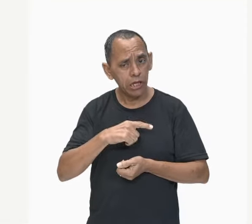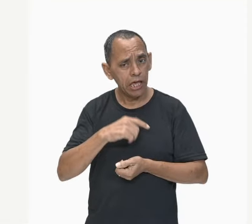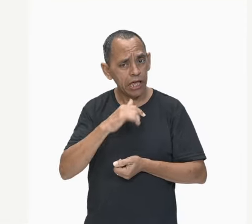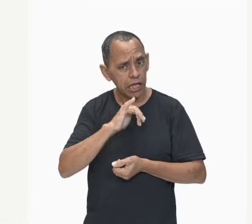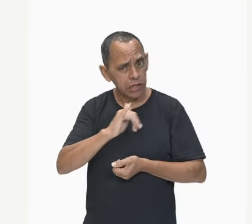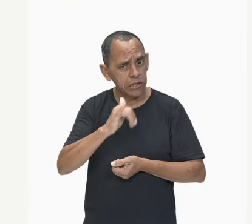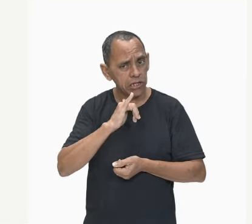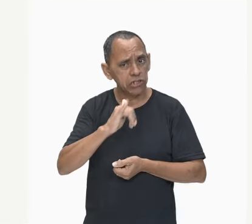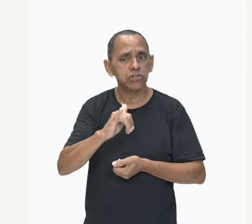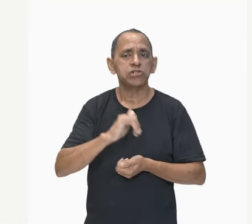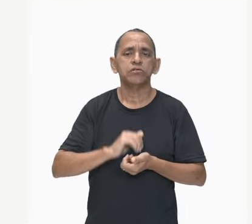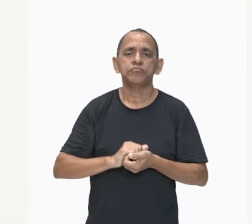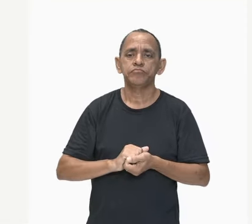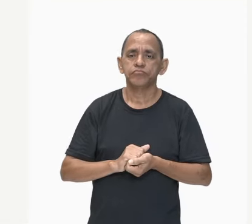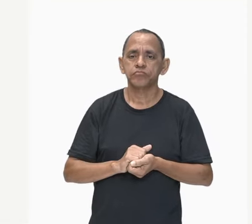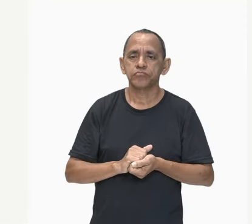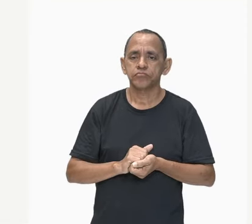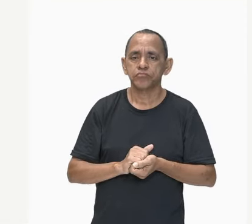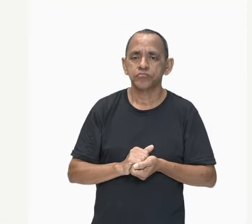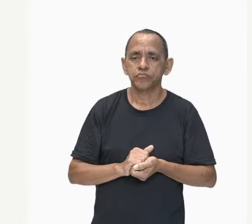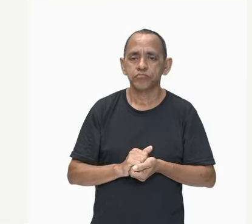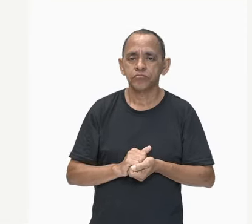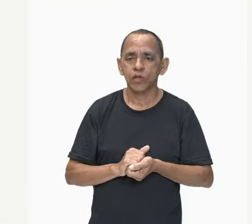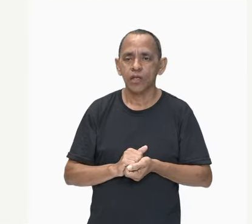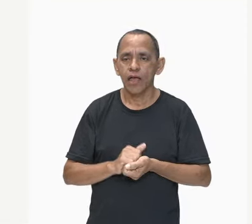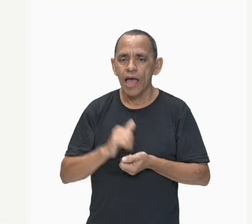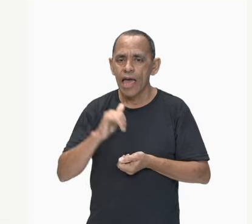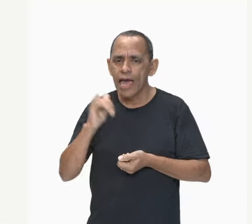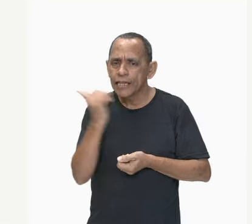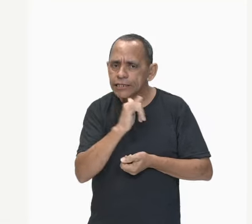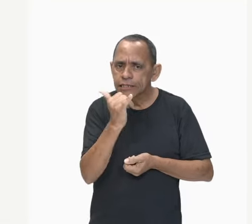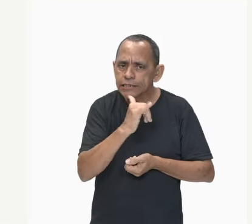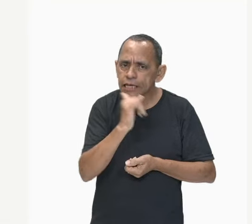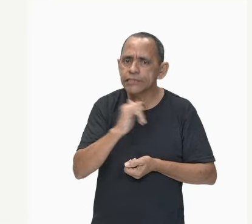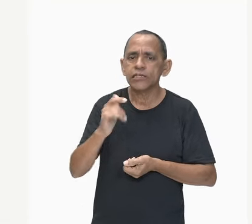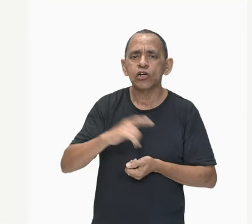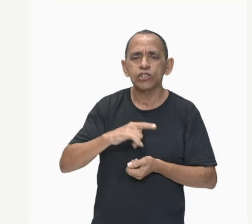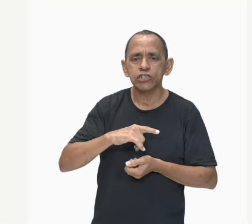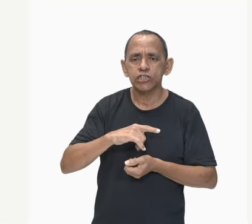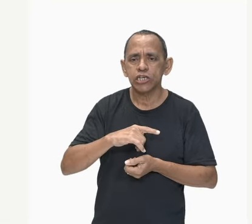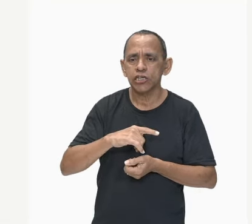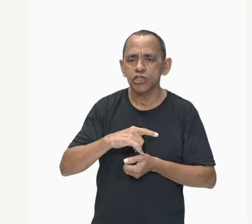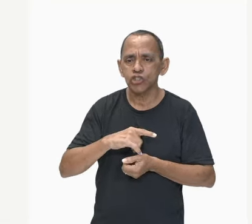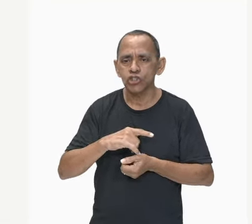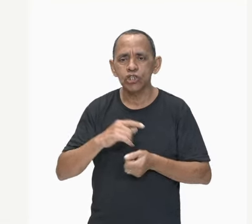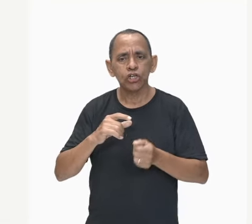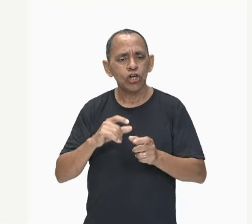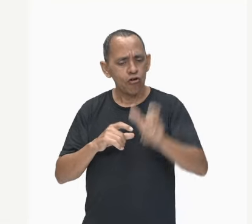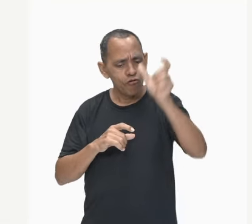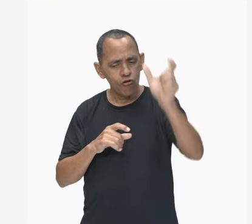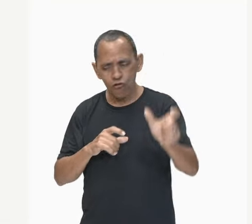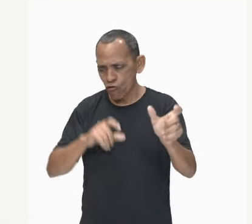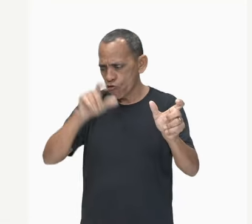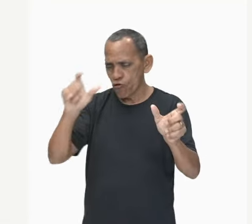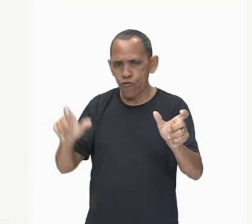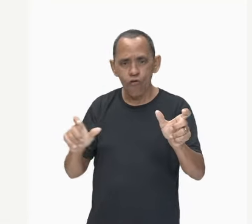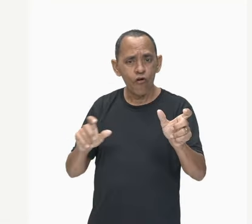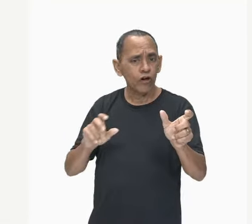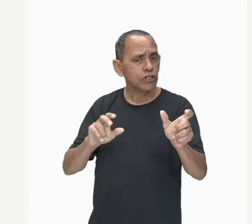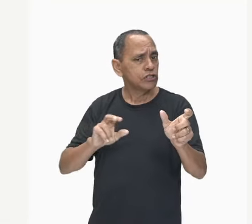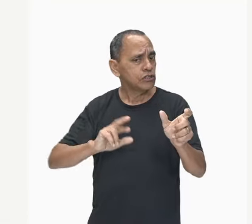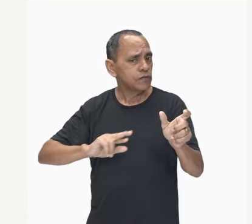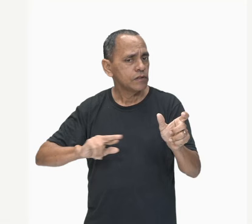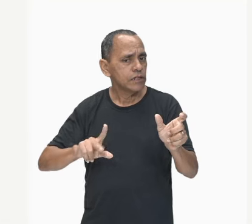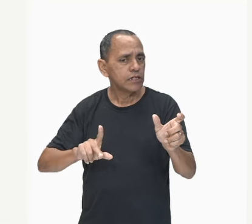possui quantidades diferentes de prótons e elétrons. Foi o a gente falou há pouco. Dessa forma, caso o número de prótons,